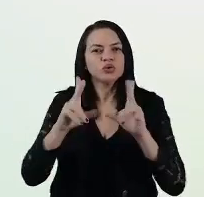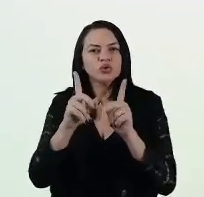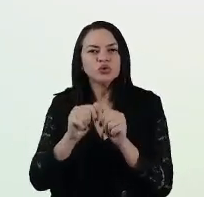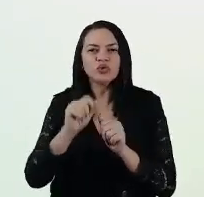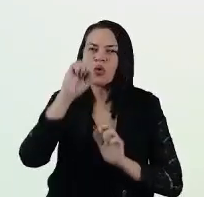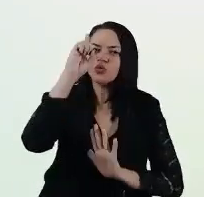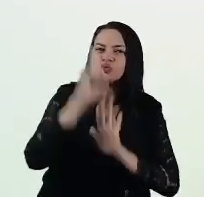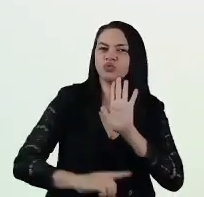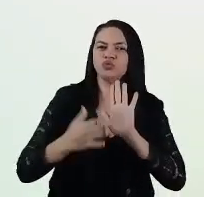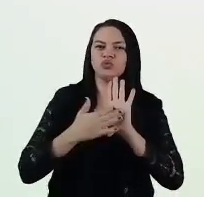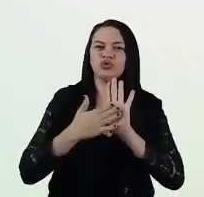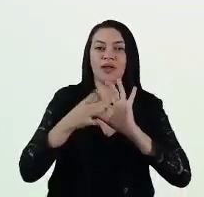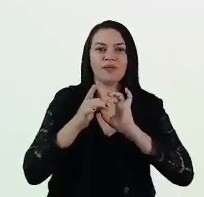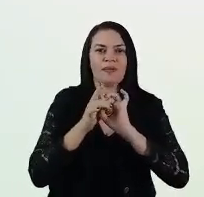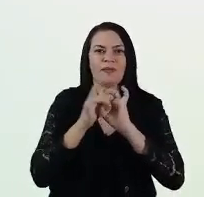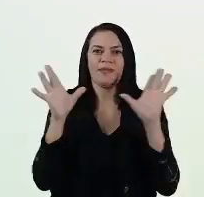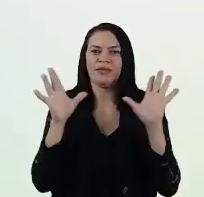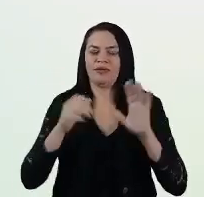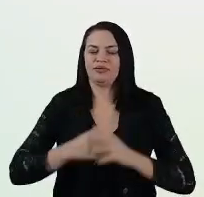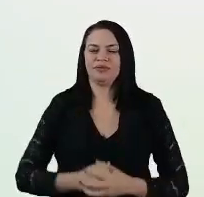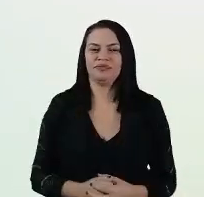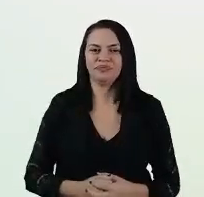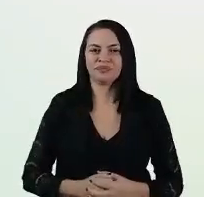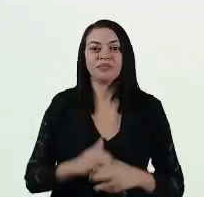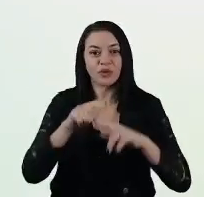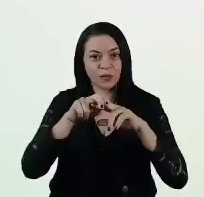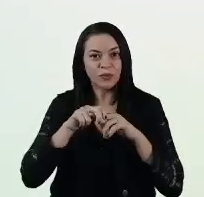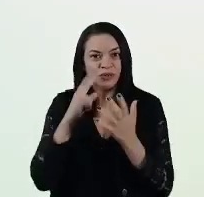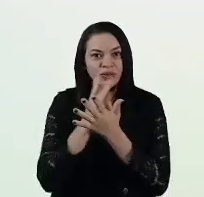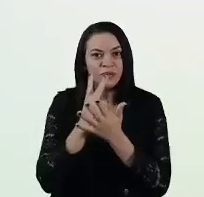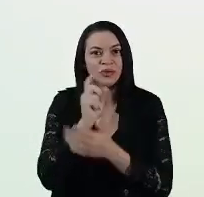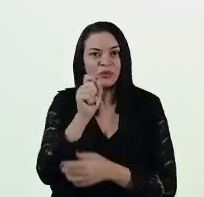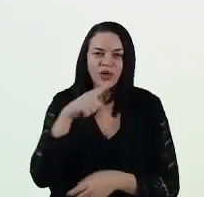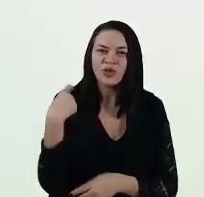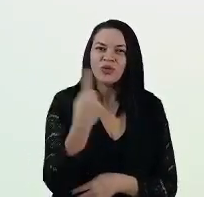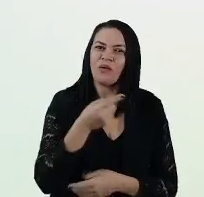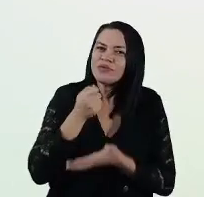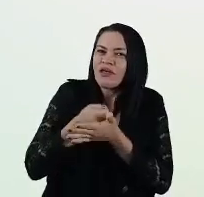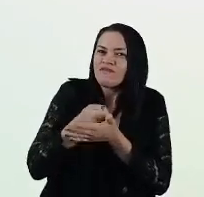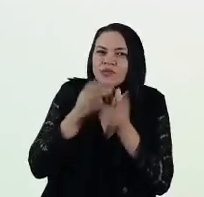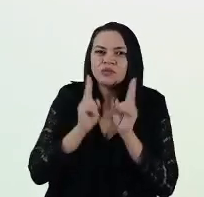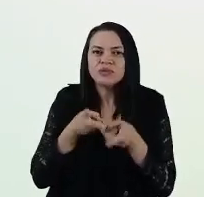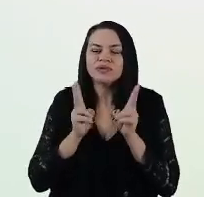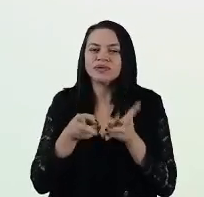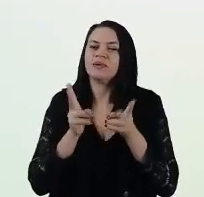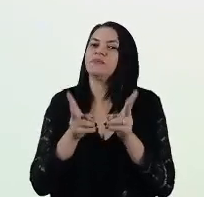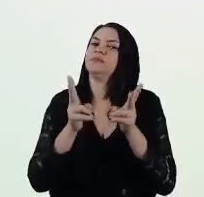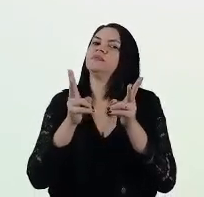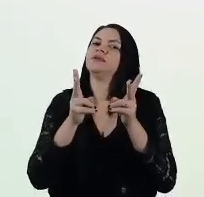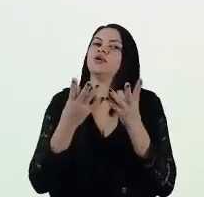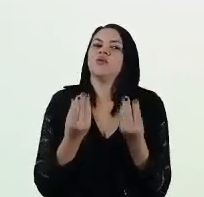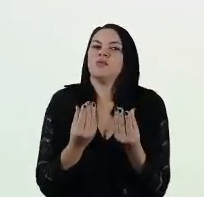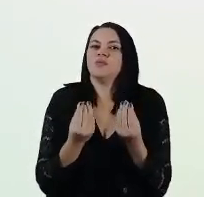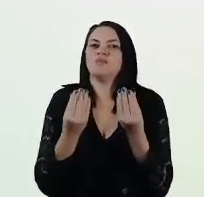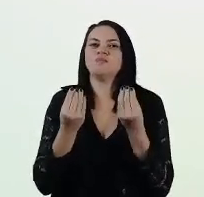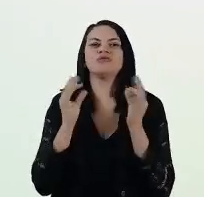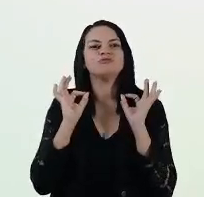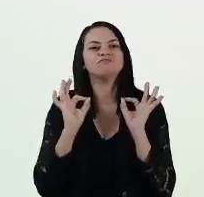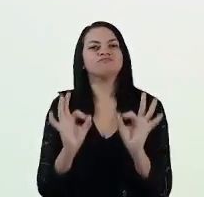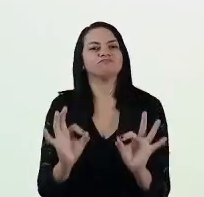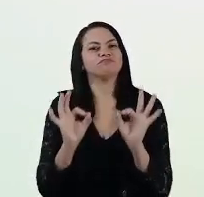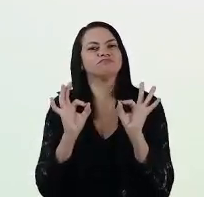todos os direitos e liberdades. Por isso mesmo, devemos sempre, com muita